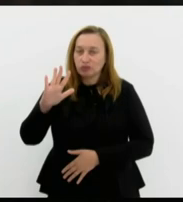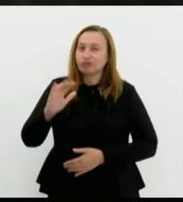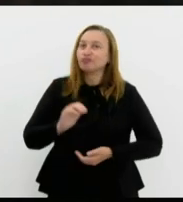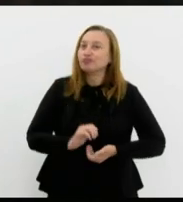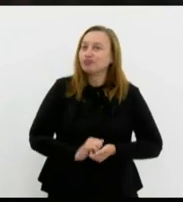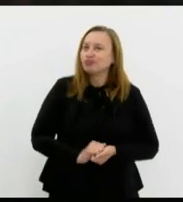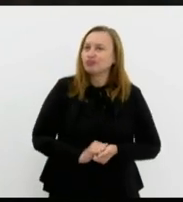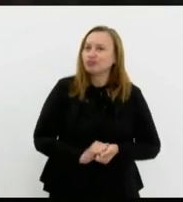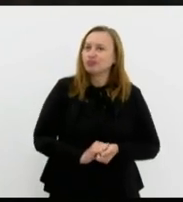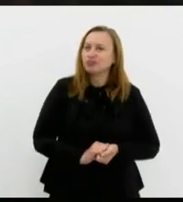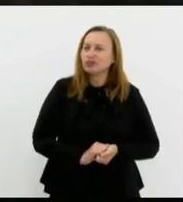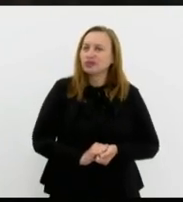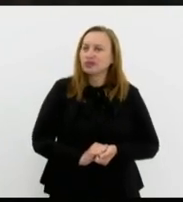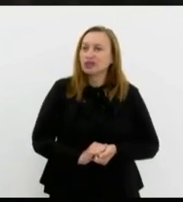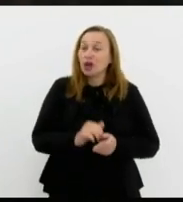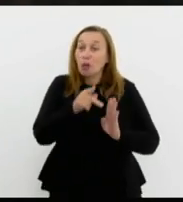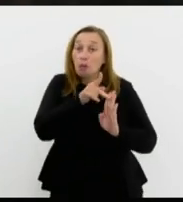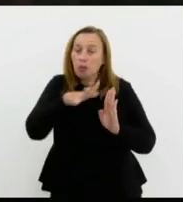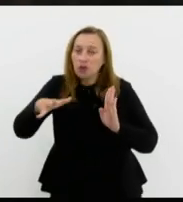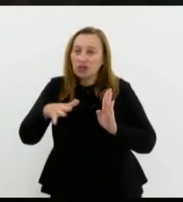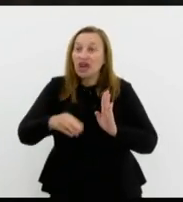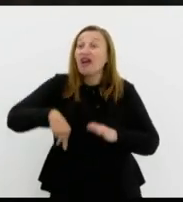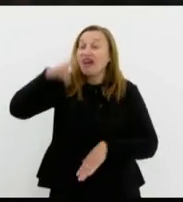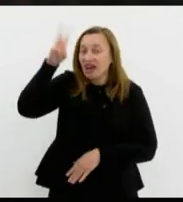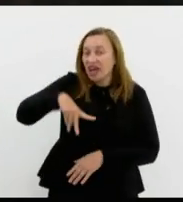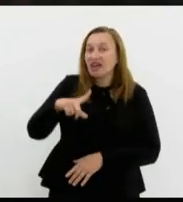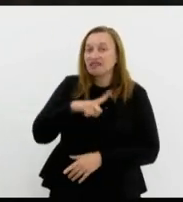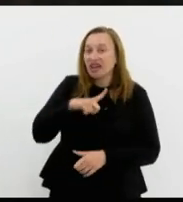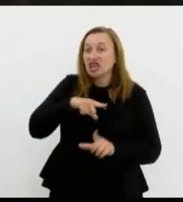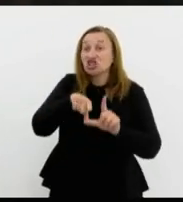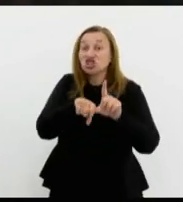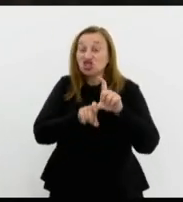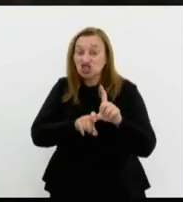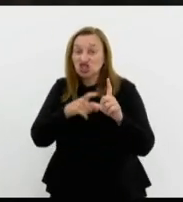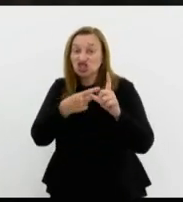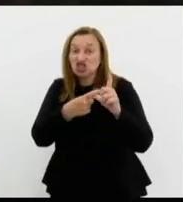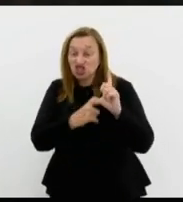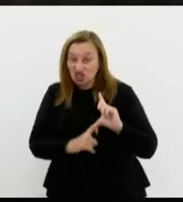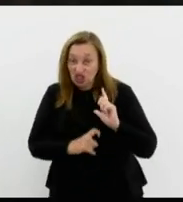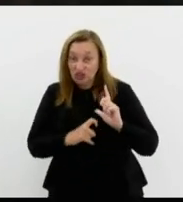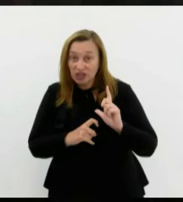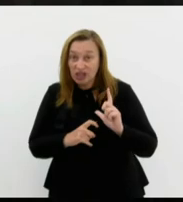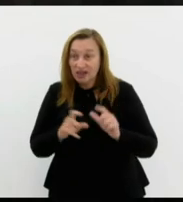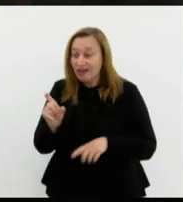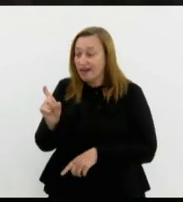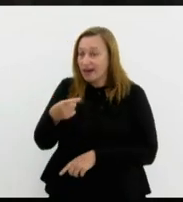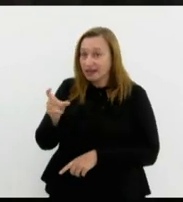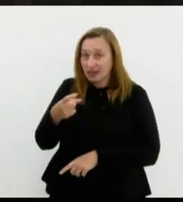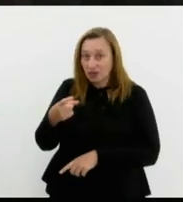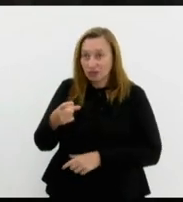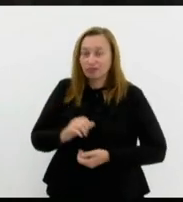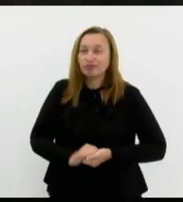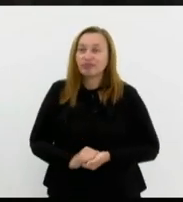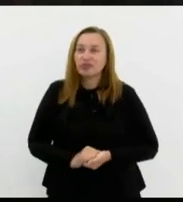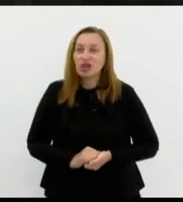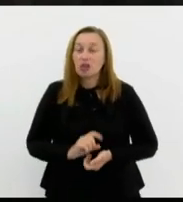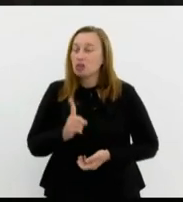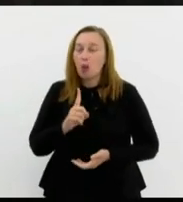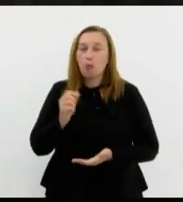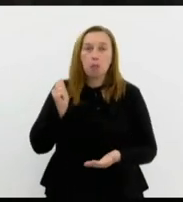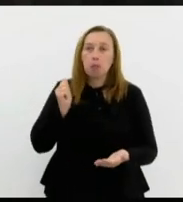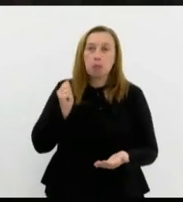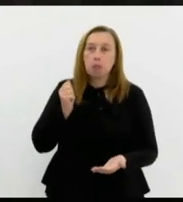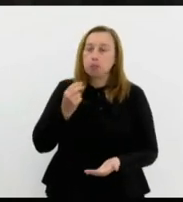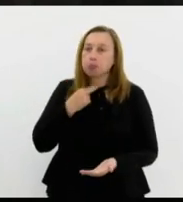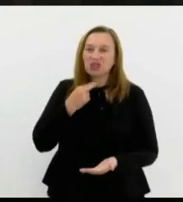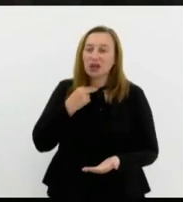para quem tem dívida em cartão de crédito, dizendo simplesmente o seguinte, ninguém pode pagar de juros no